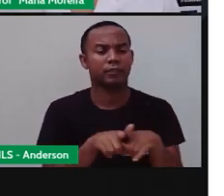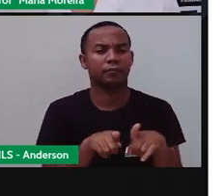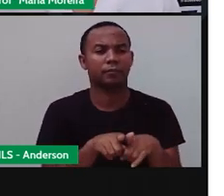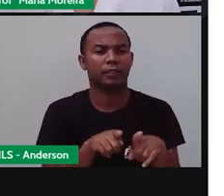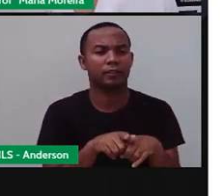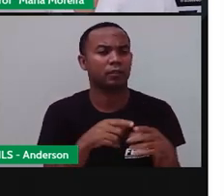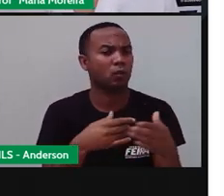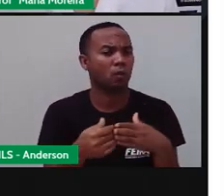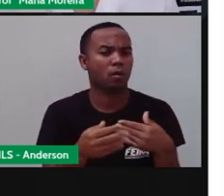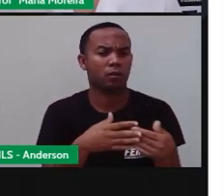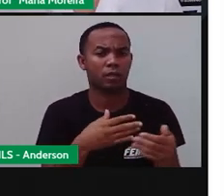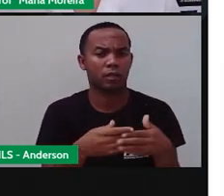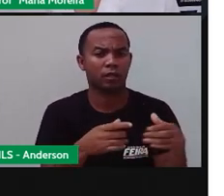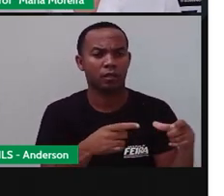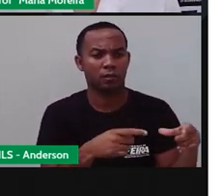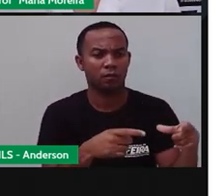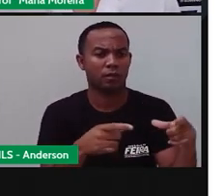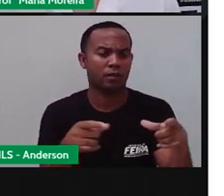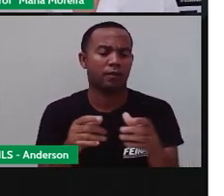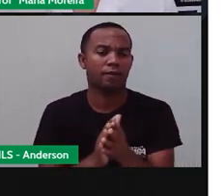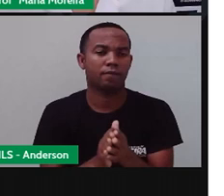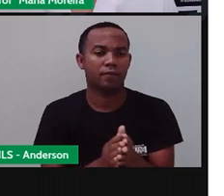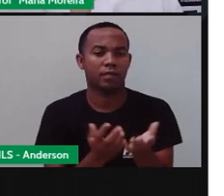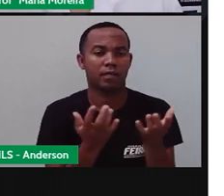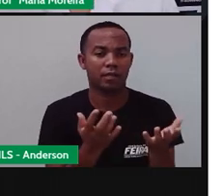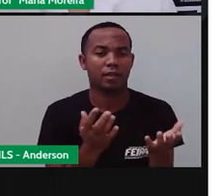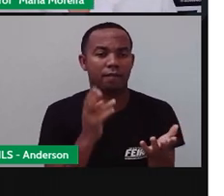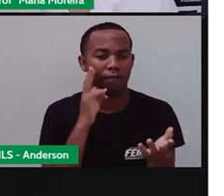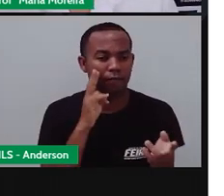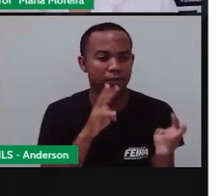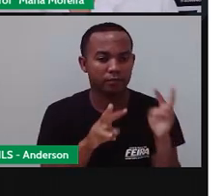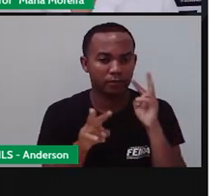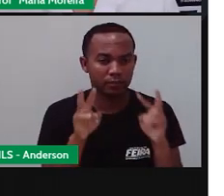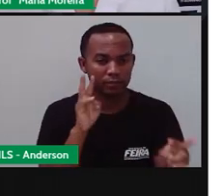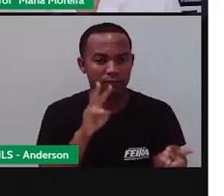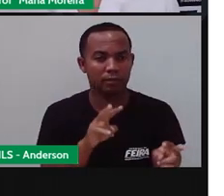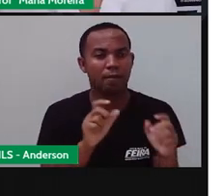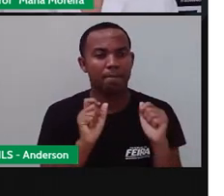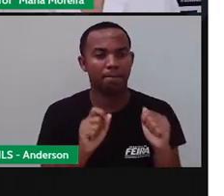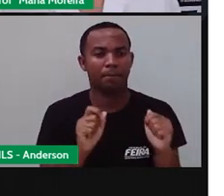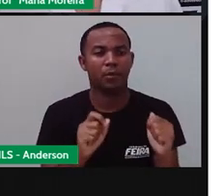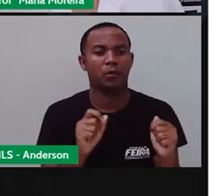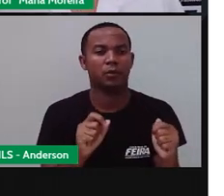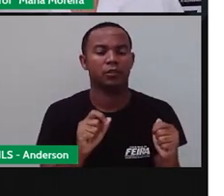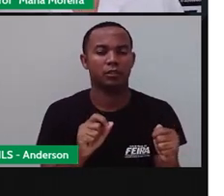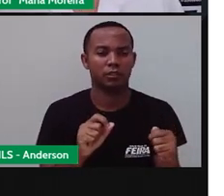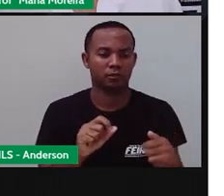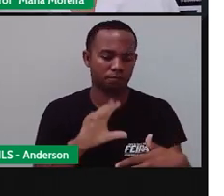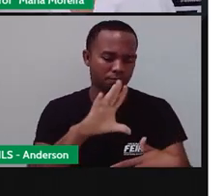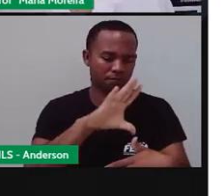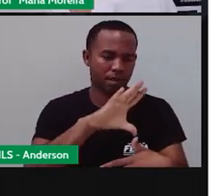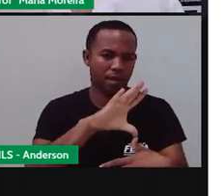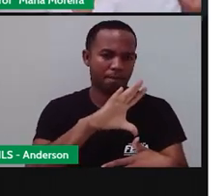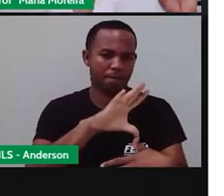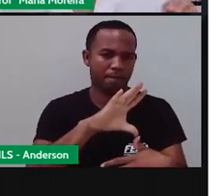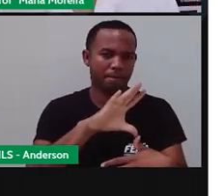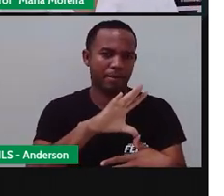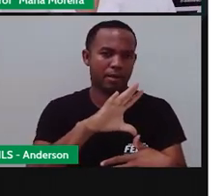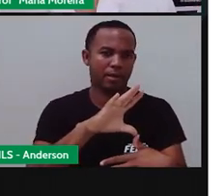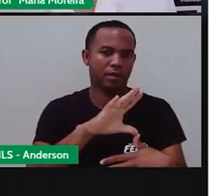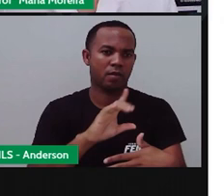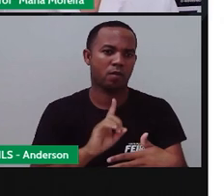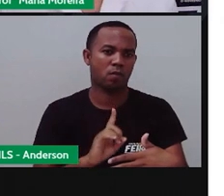qualquer lugar. Quem quiser visualizar mapas, pode abrir o Google, né? Na ferramenta mapas. E aí, você vai